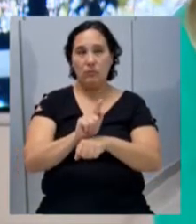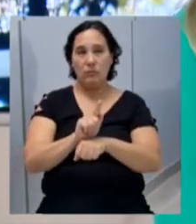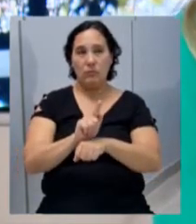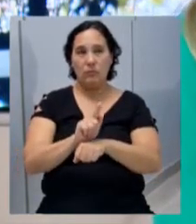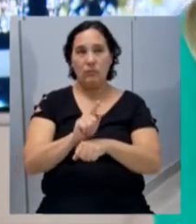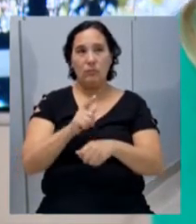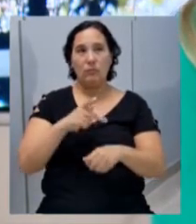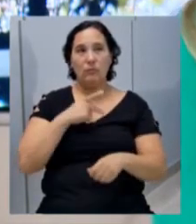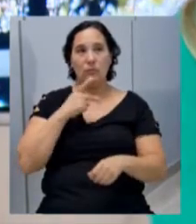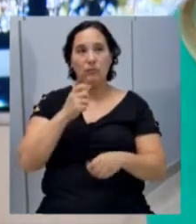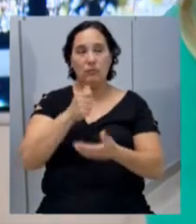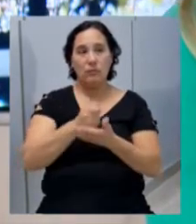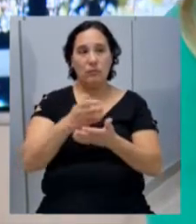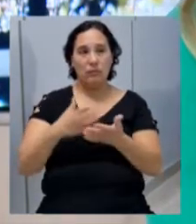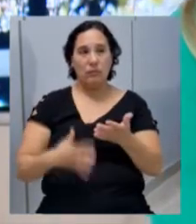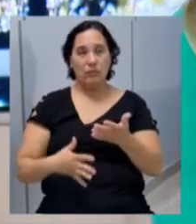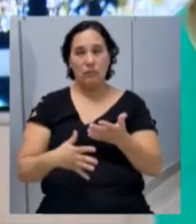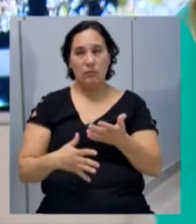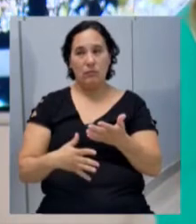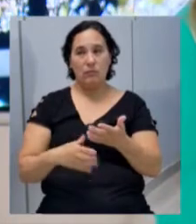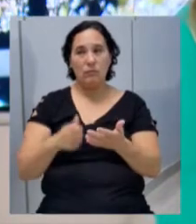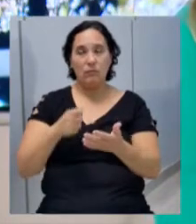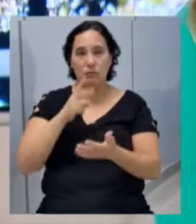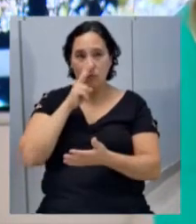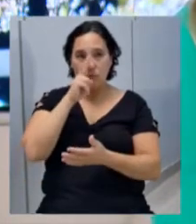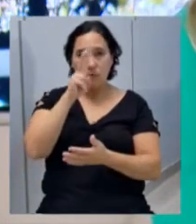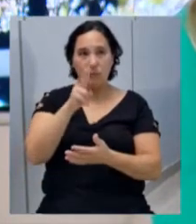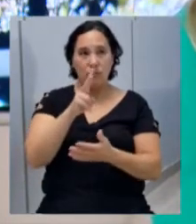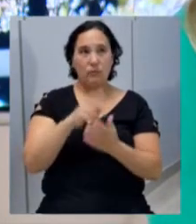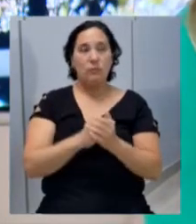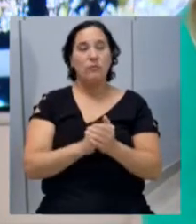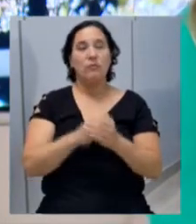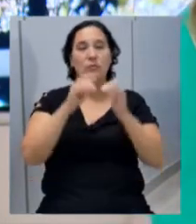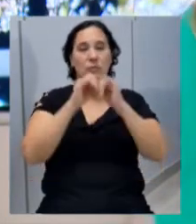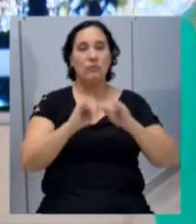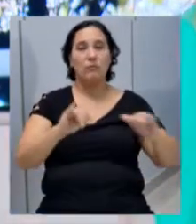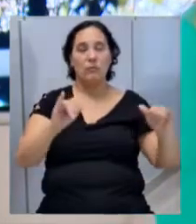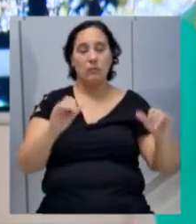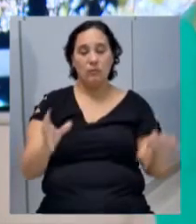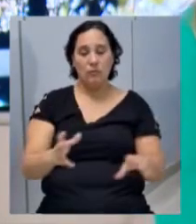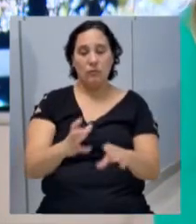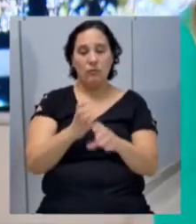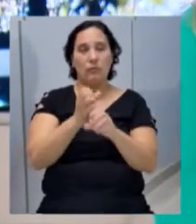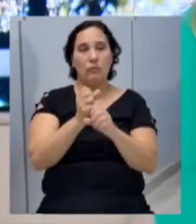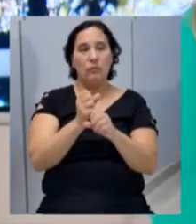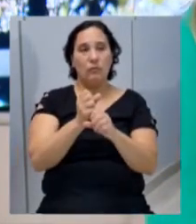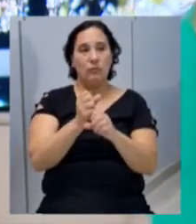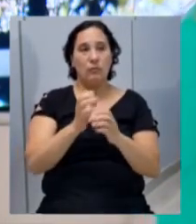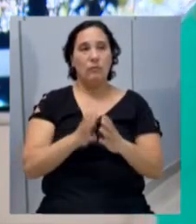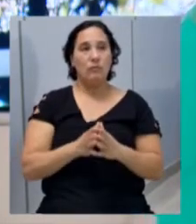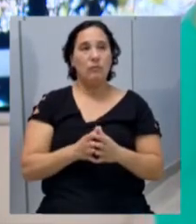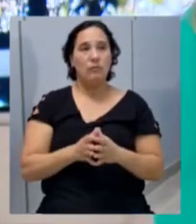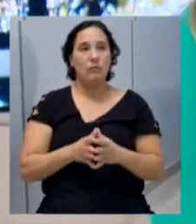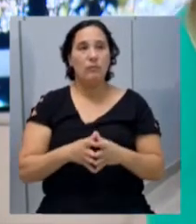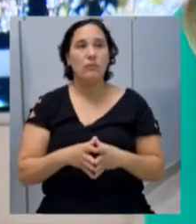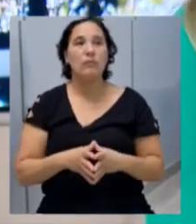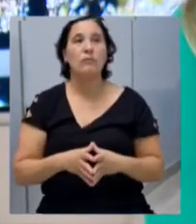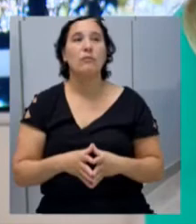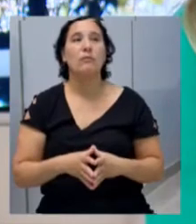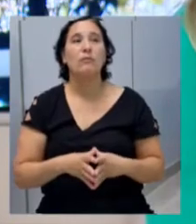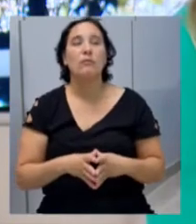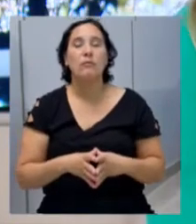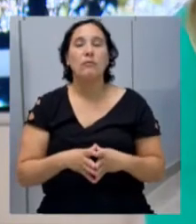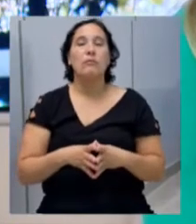a gente está falando de um orçamento consolidado, então todas essas informações são agregadas em uma única